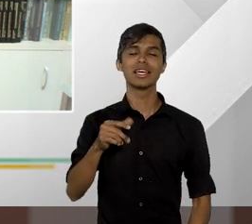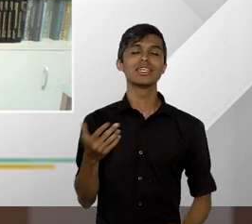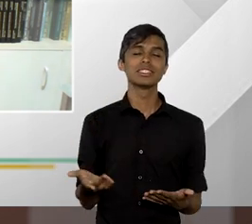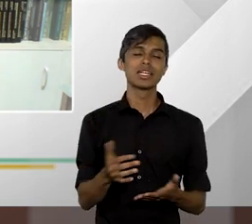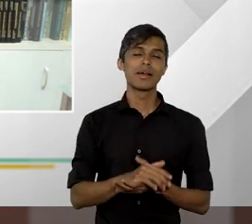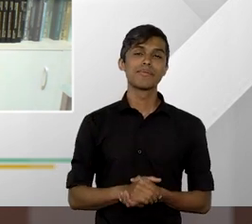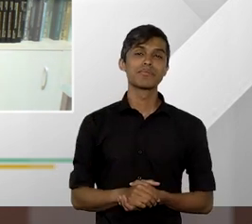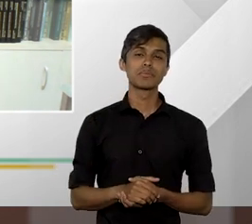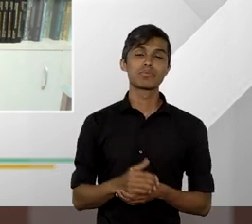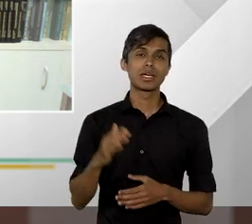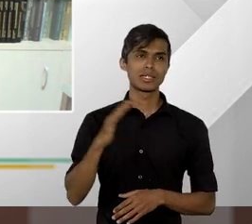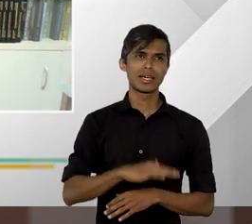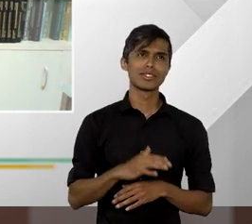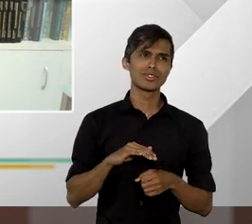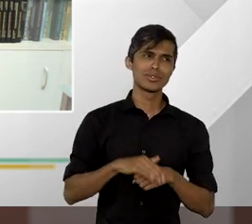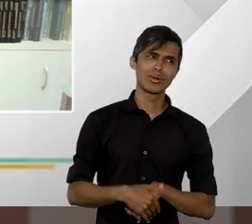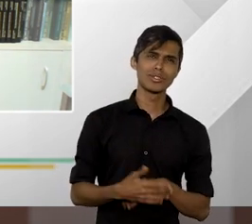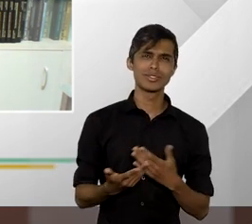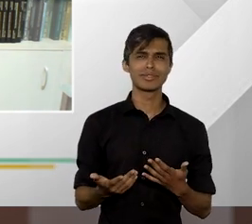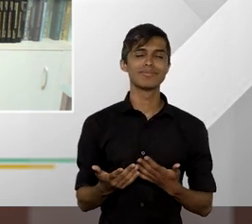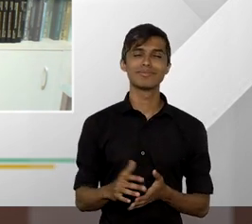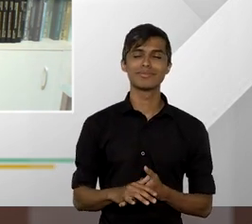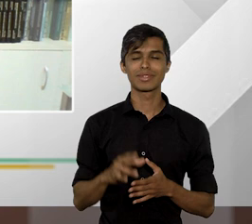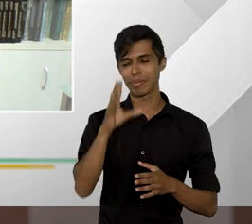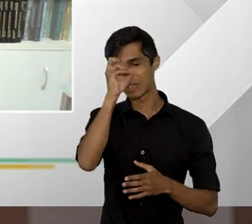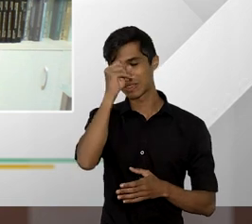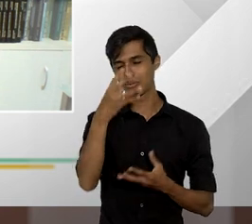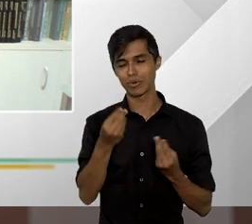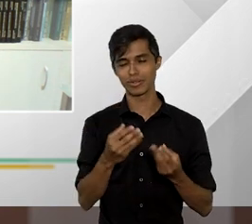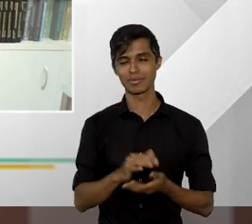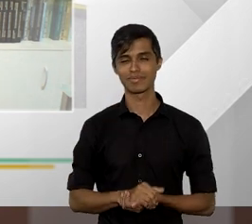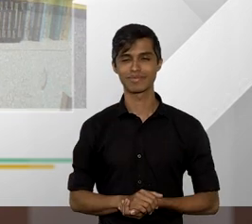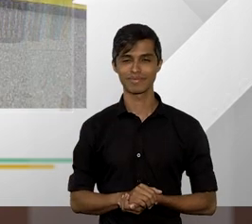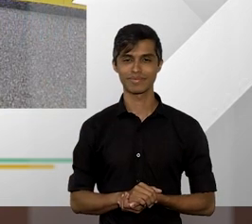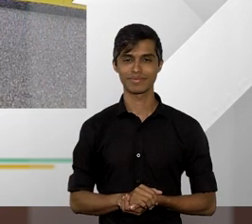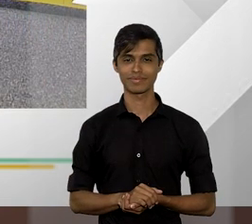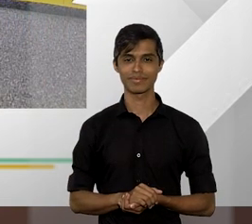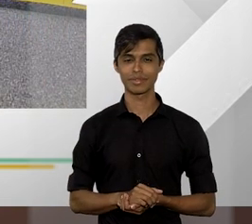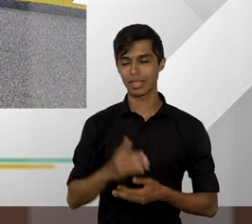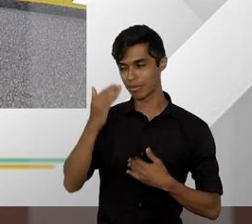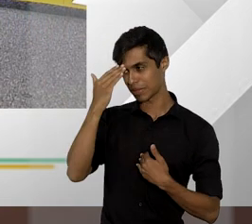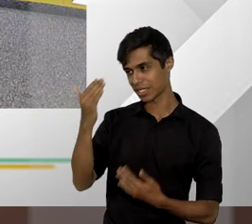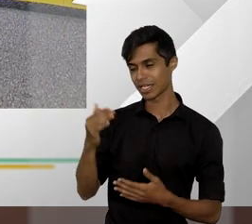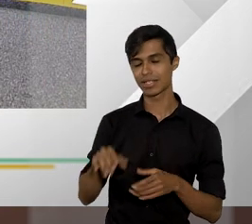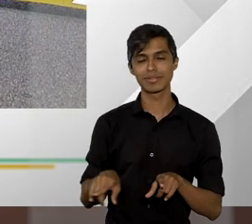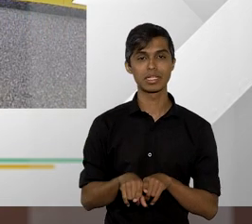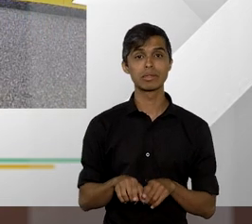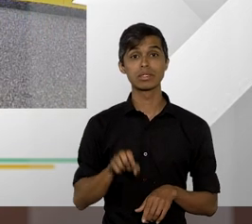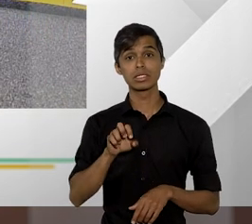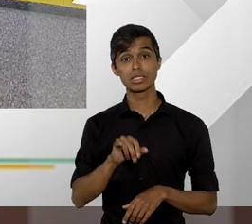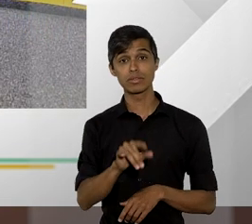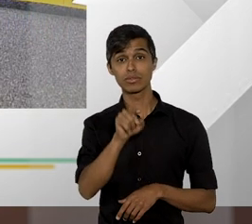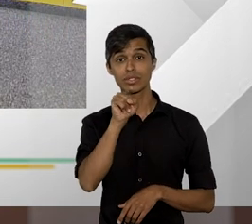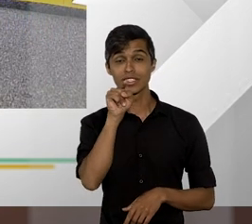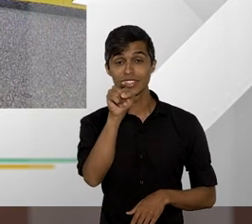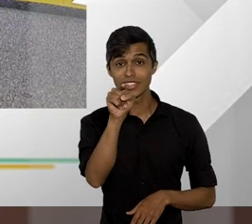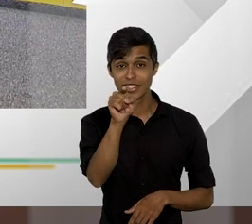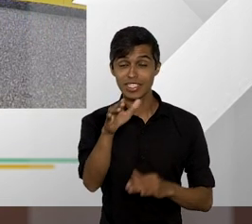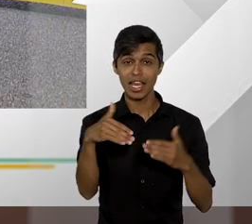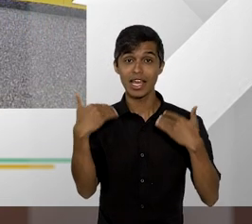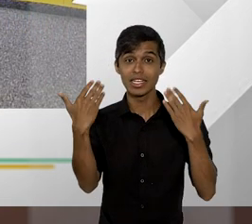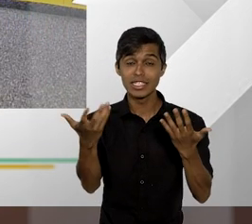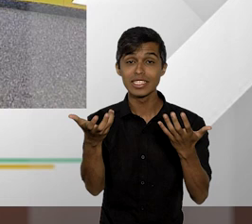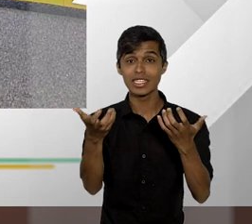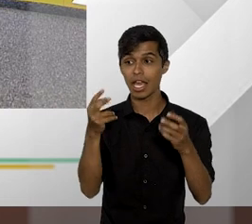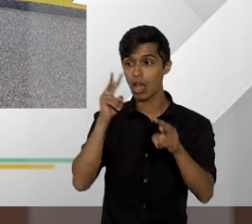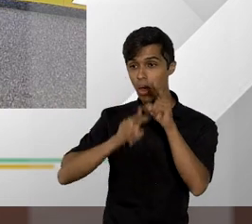manhã ou noite de muito aprendizado muito obrigado e é o seguinte se você aí do outro lado